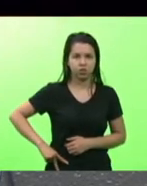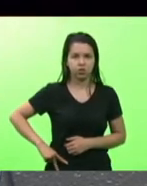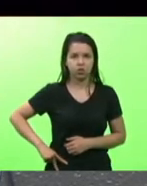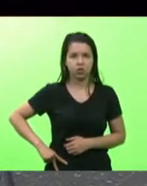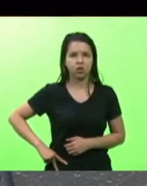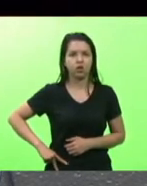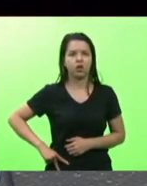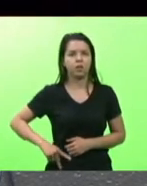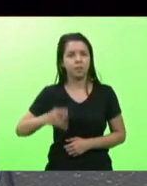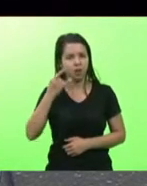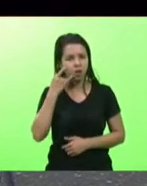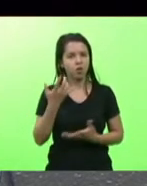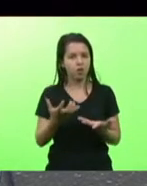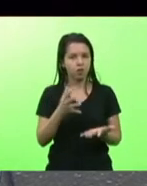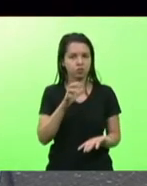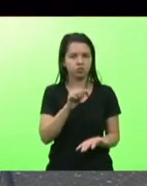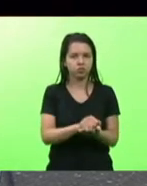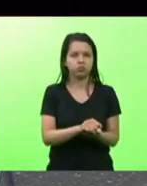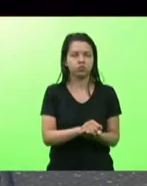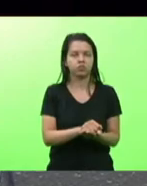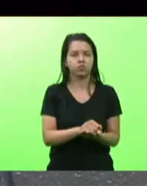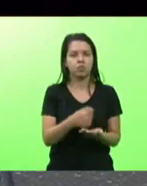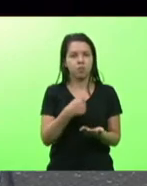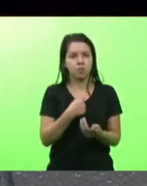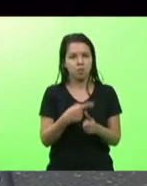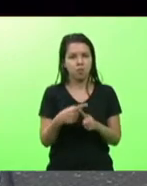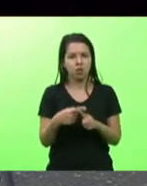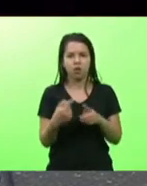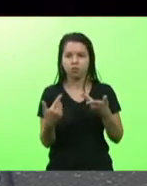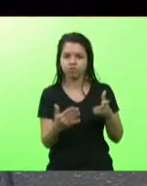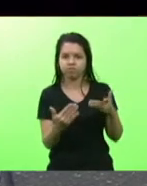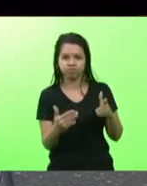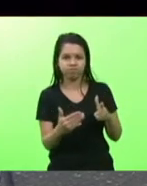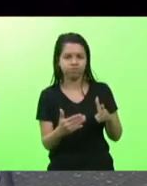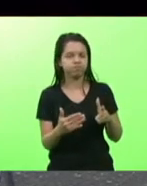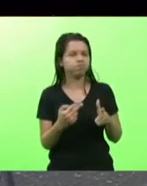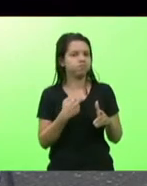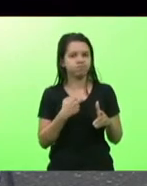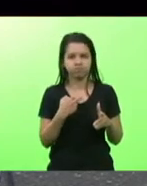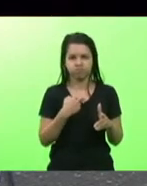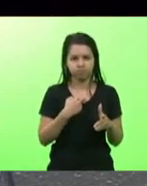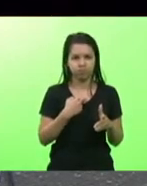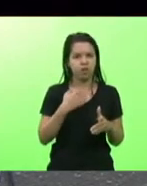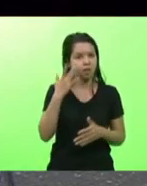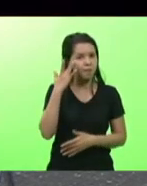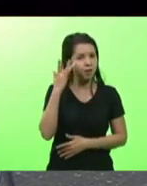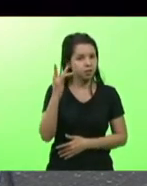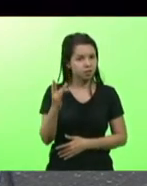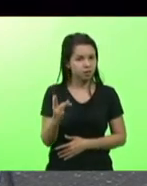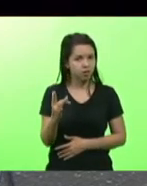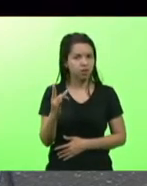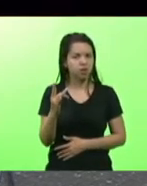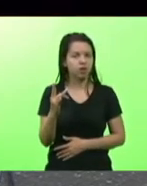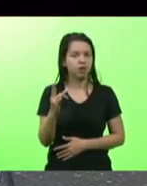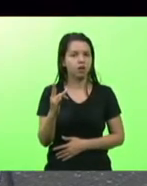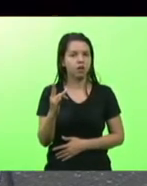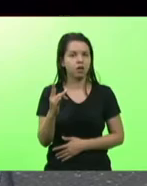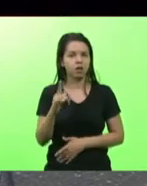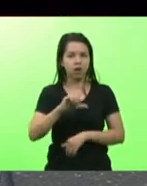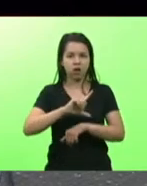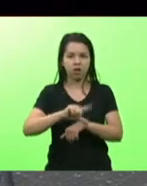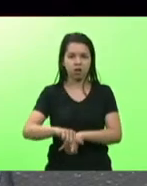registro porque não há como passar batido amanhã já é já é tarde